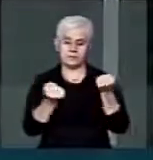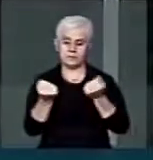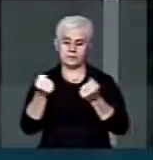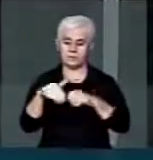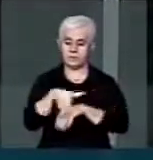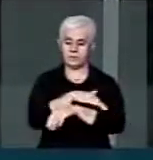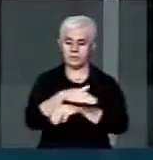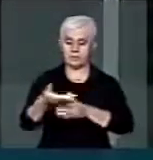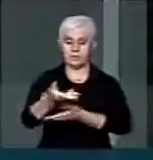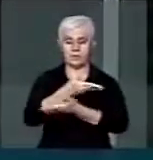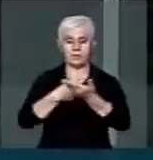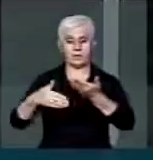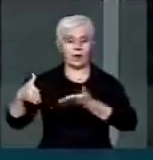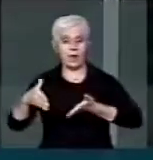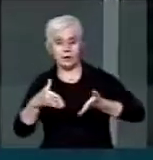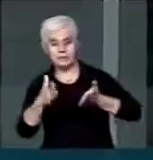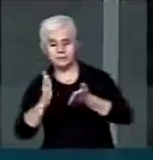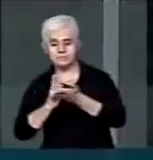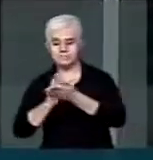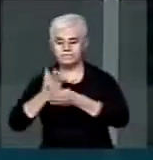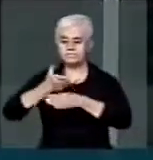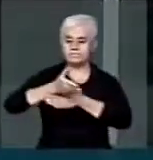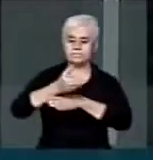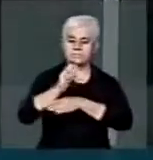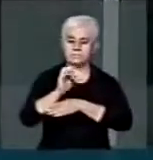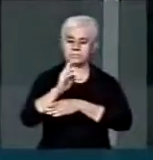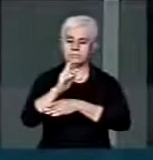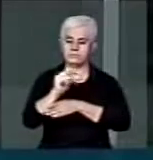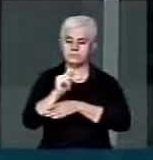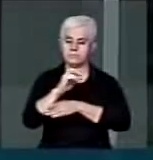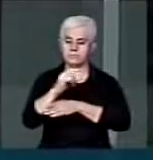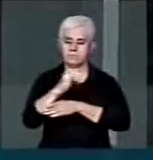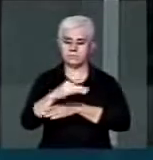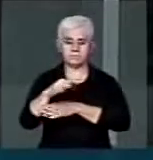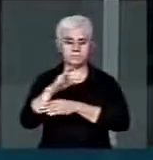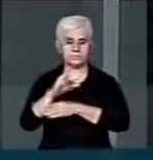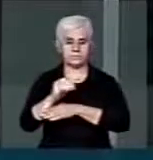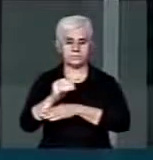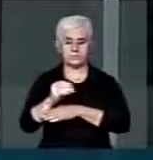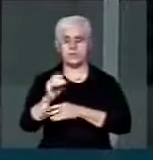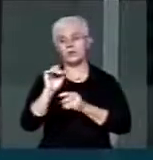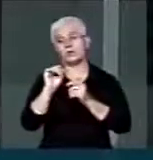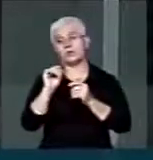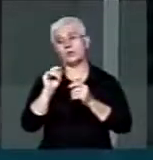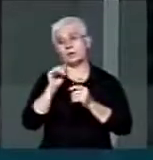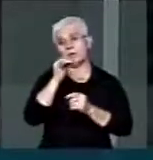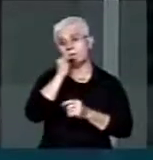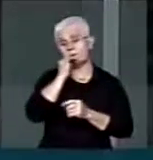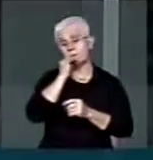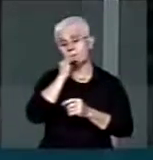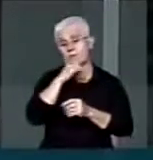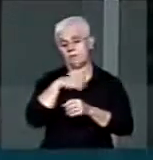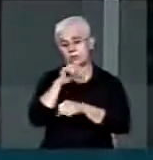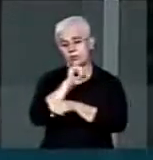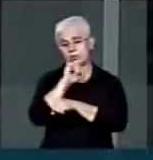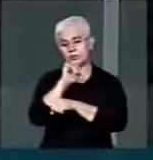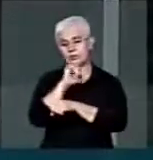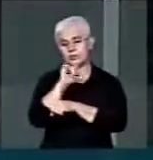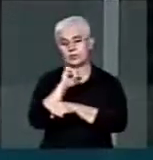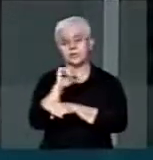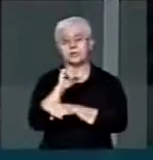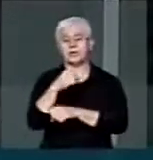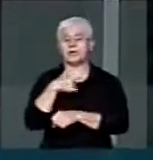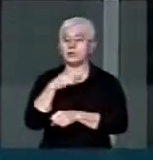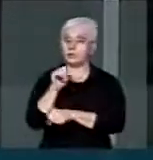oferece ou dá, na realidade, uma pequena quantia ao guarda de trânsito. Em relação a essa